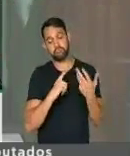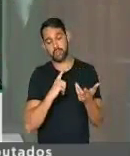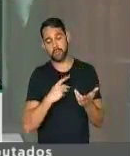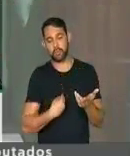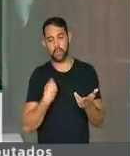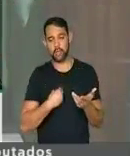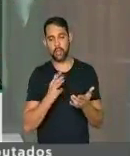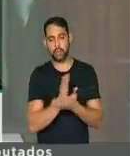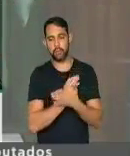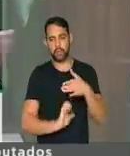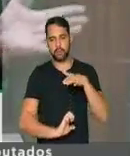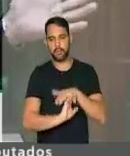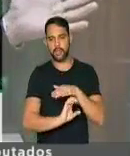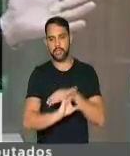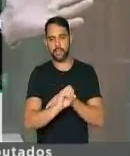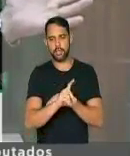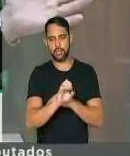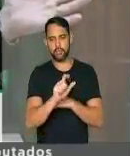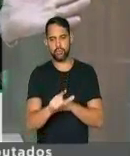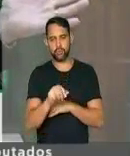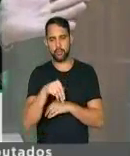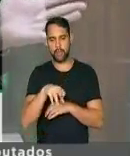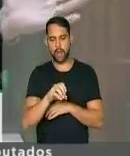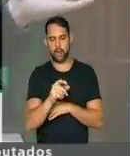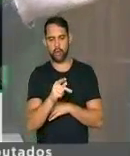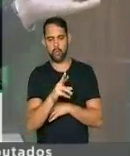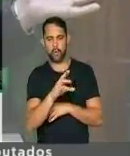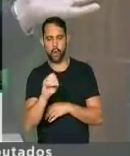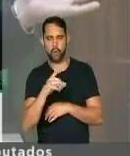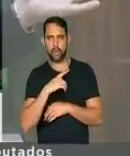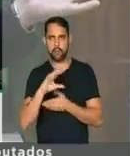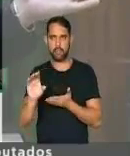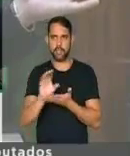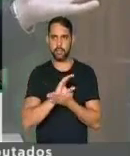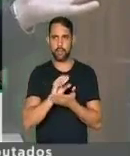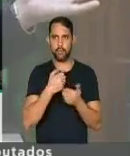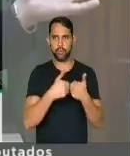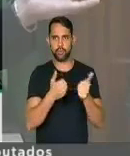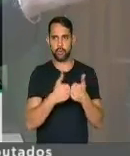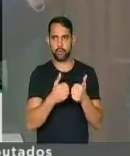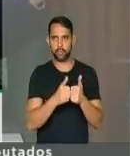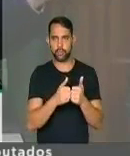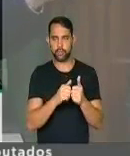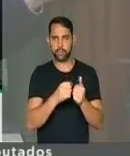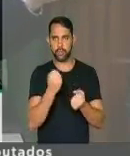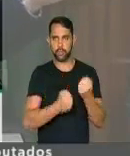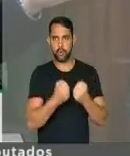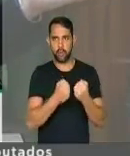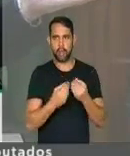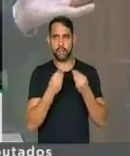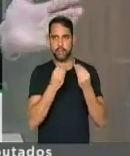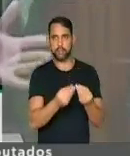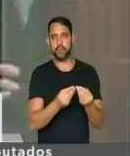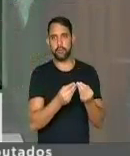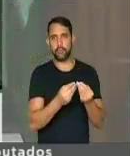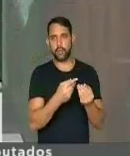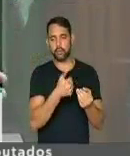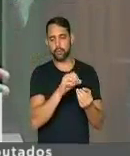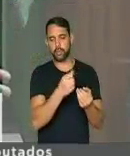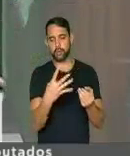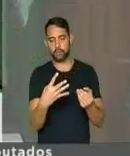uma empresa de Caxia do Sul, a Marco Polo, que era para receber os ônibus, aqueles escolares entregues em 2014,